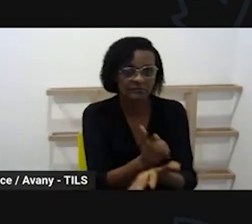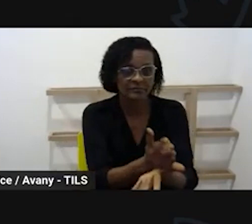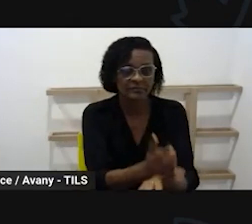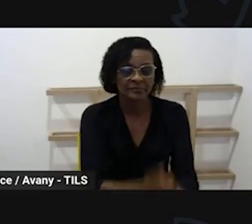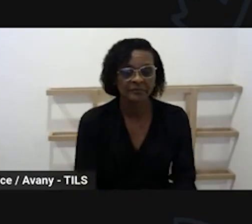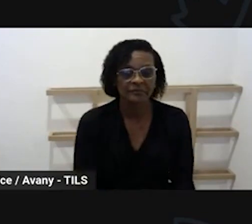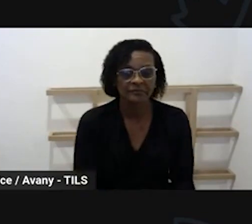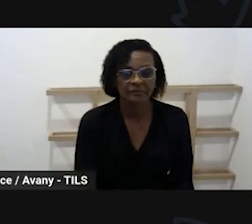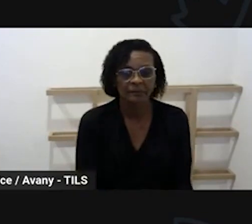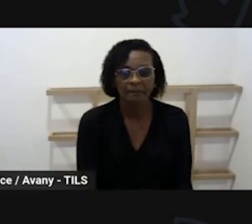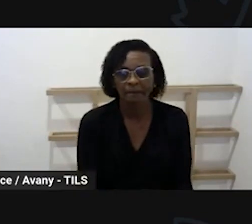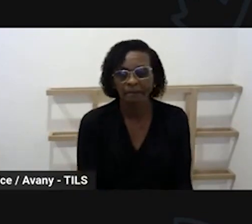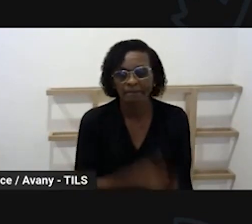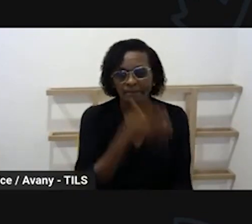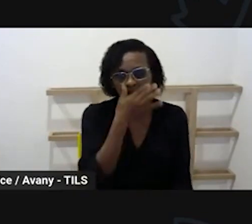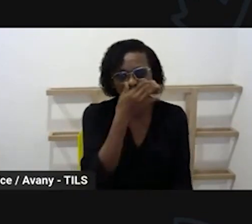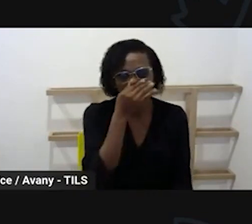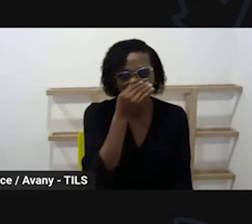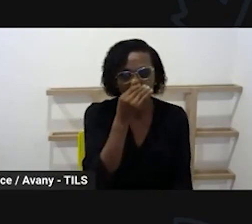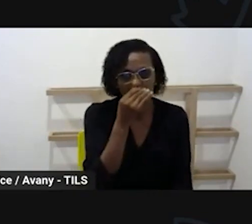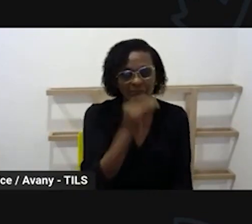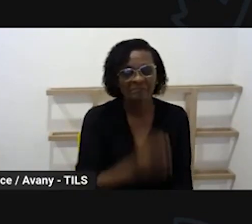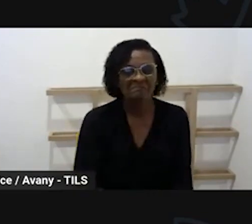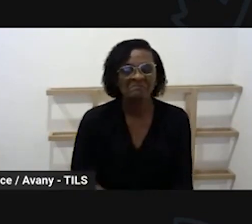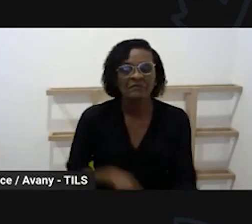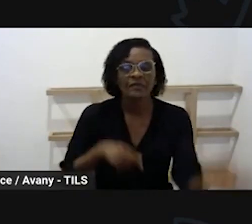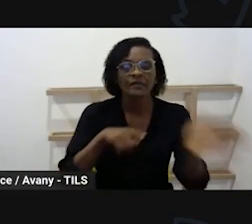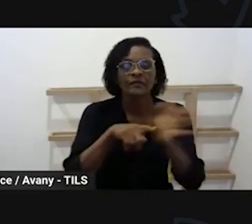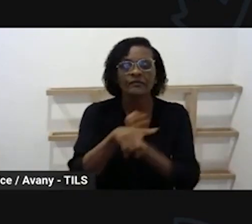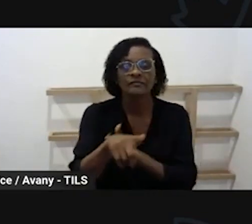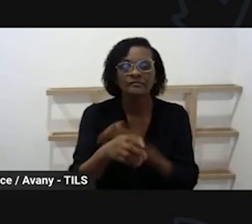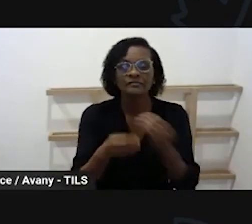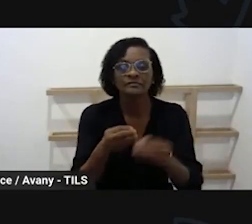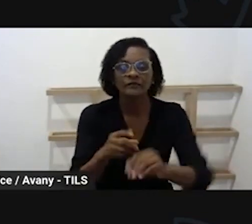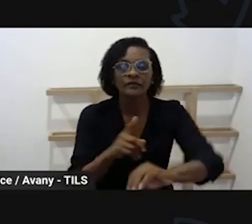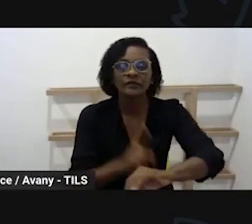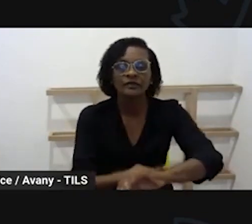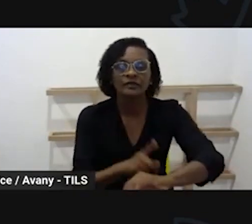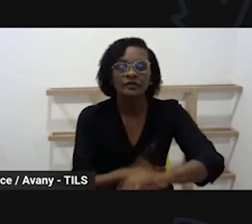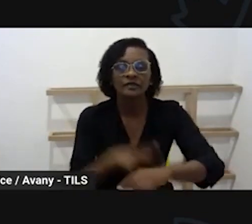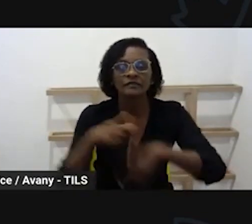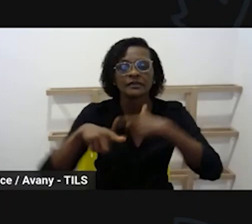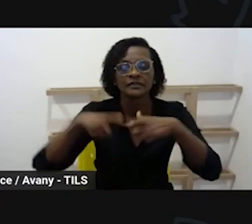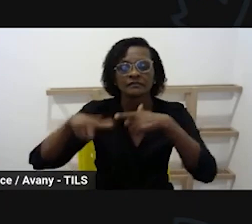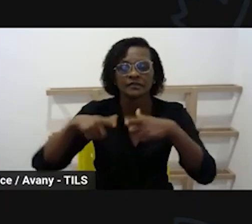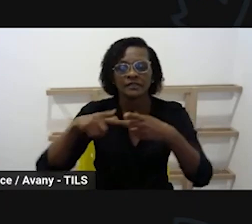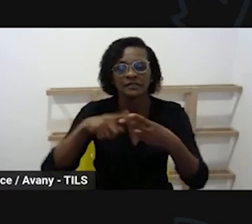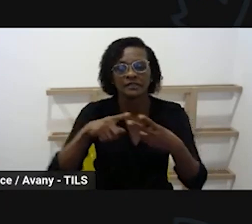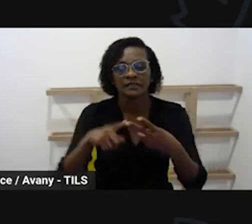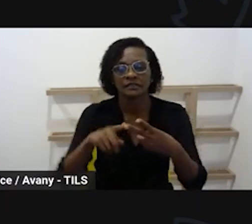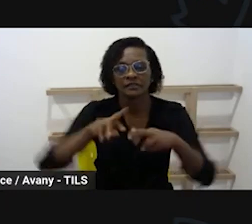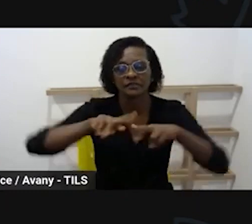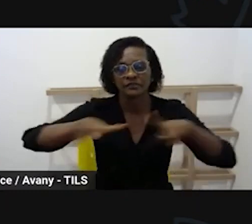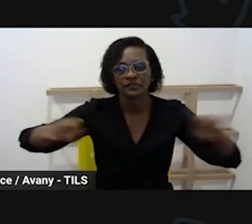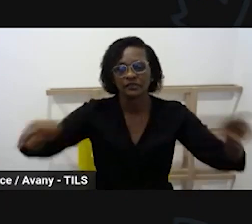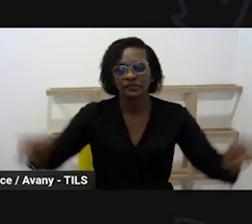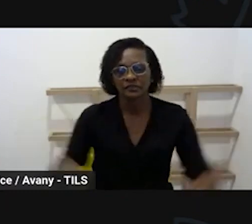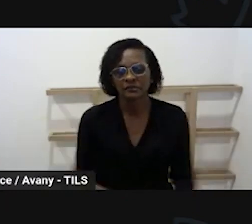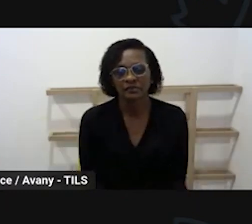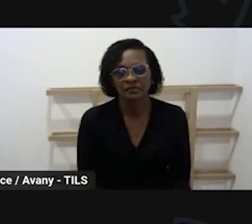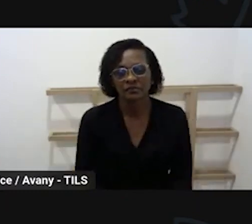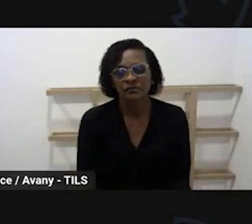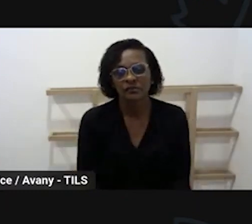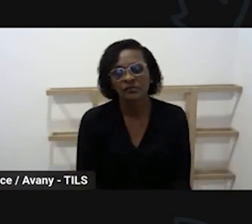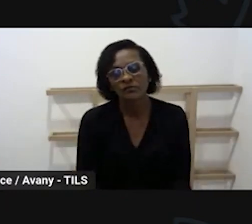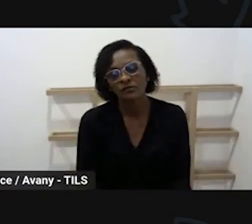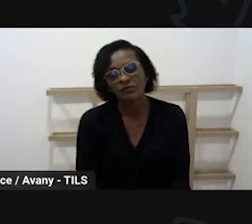vamos lá Aila quer saber o total de carga horária para o professor que dá aula nas duas modalidades e aí como eu falei o professor que